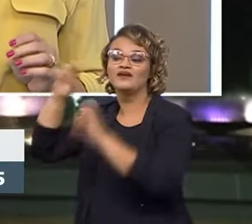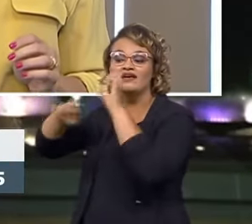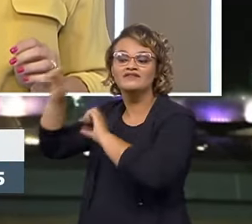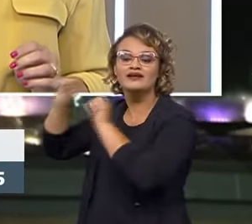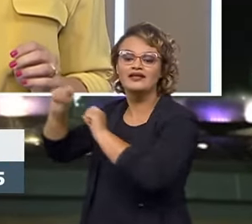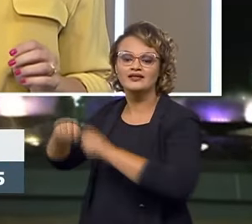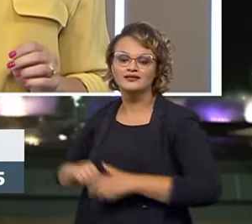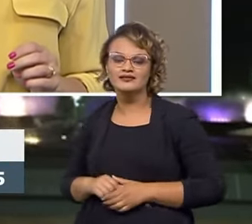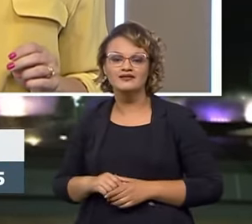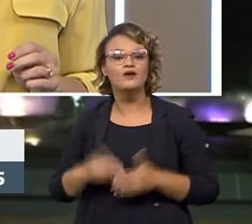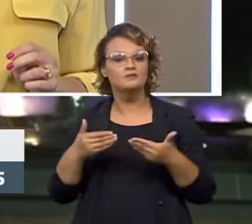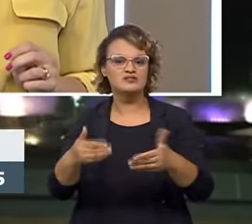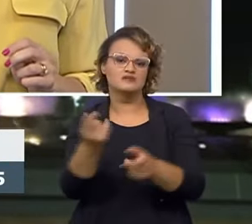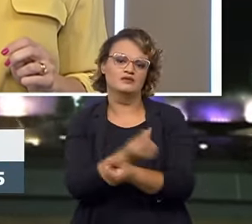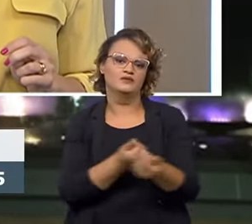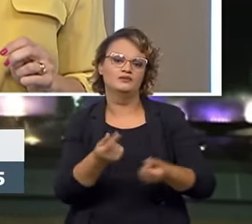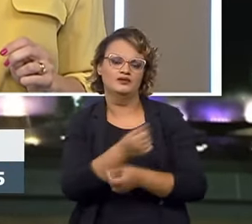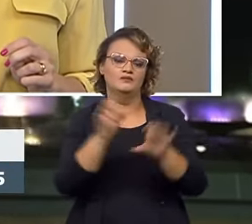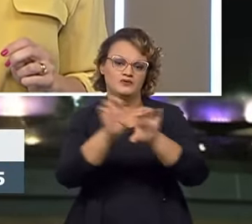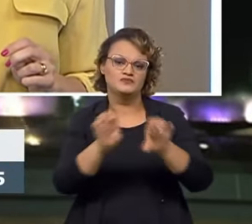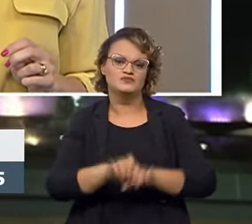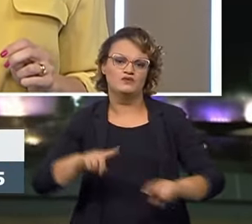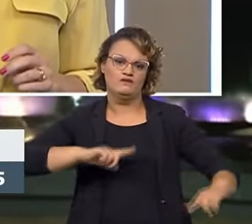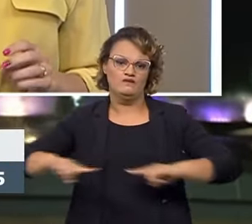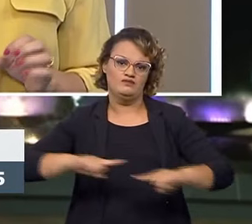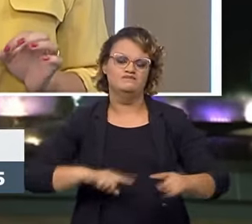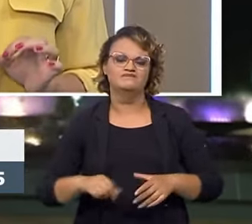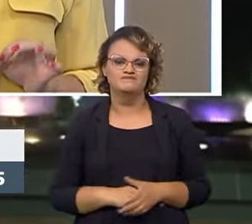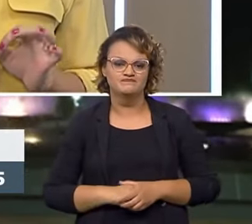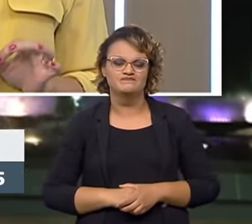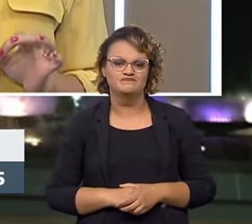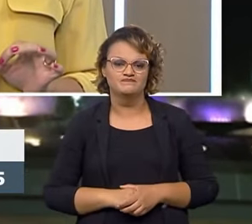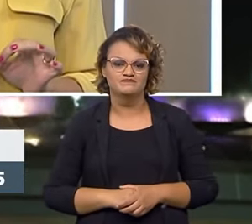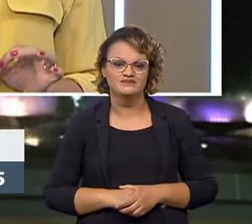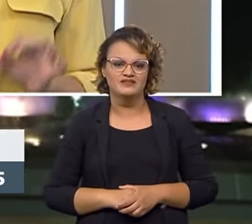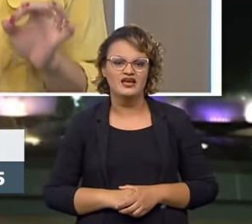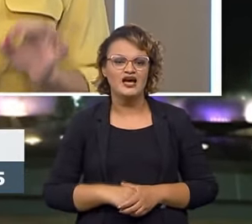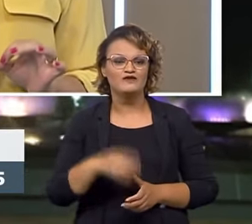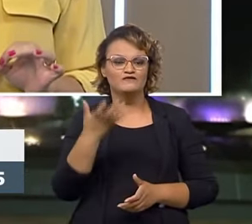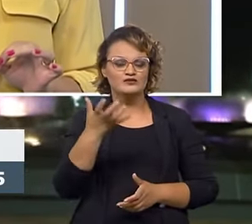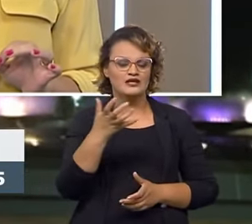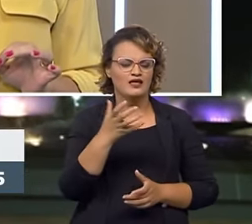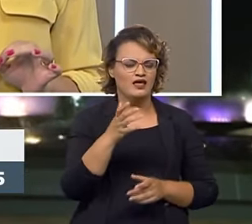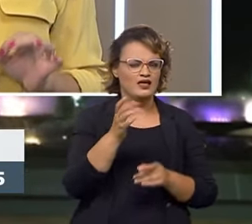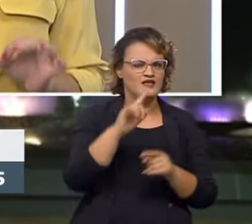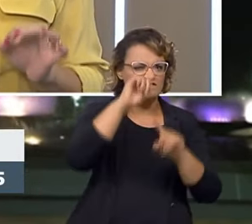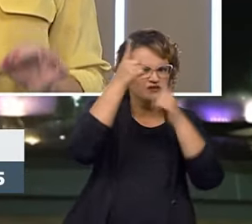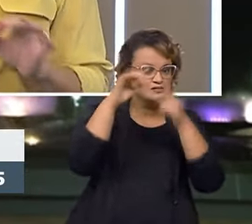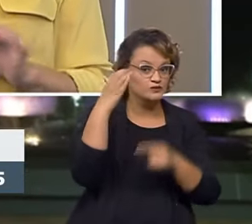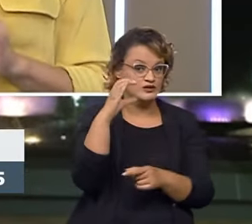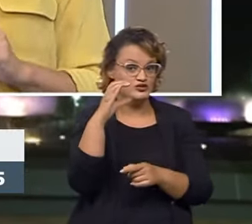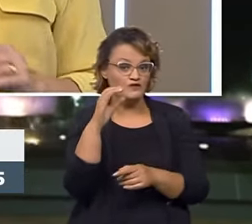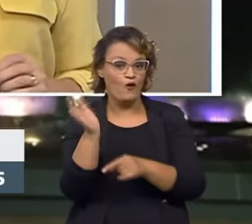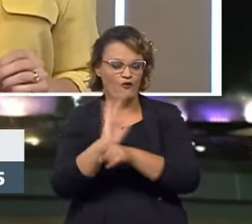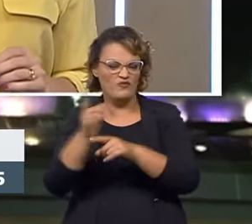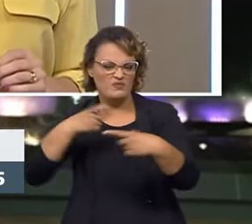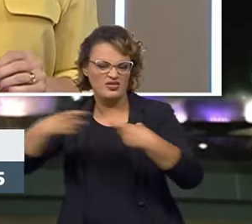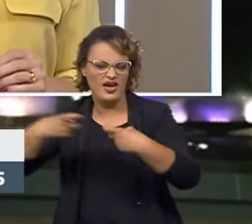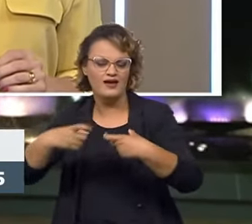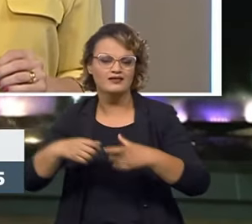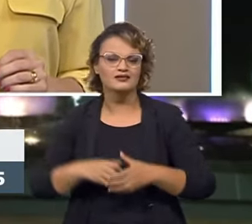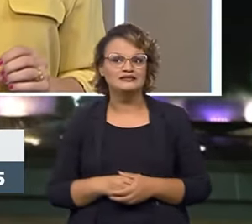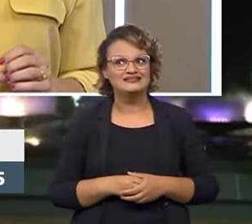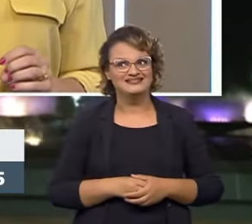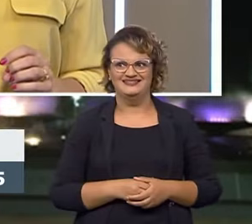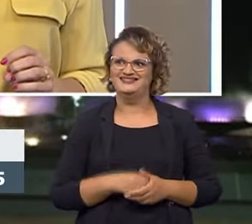própria Ministério da Economia com a sua estrutura de governança. O que você prefere? Ficção científica ou filme de guerra? É